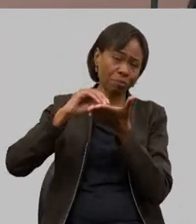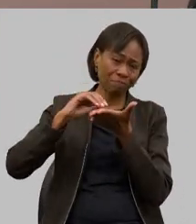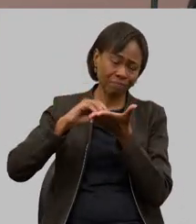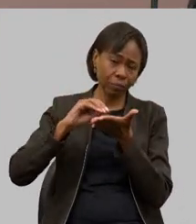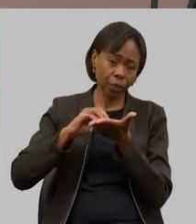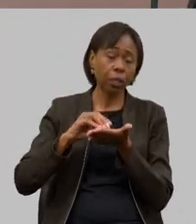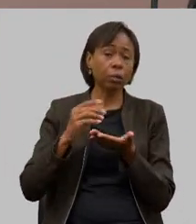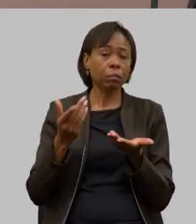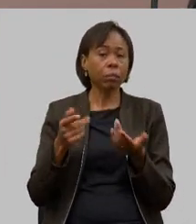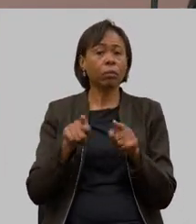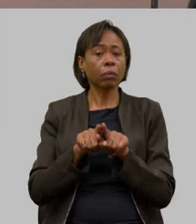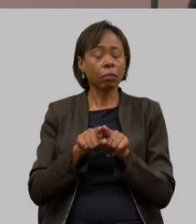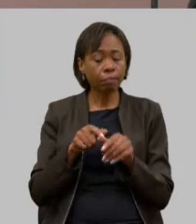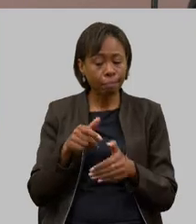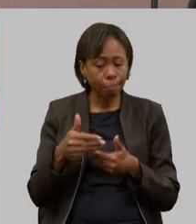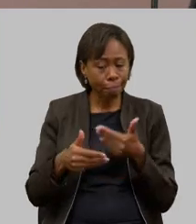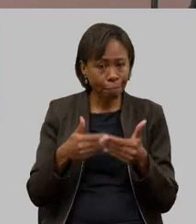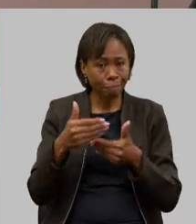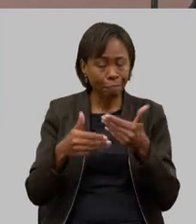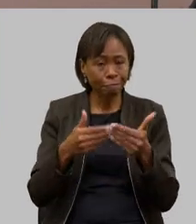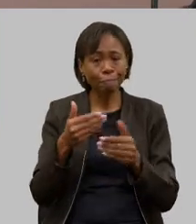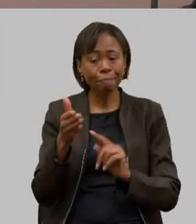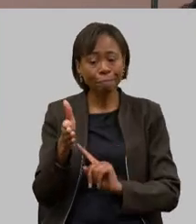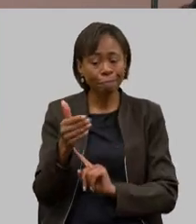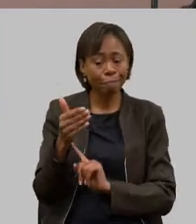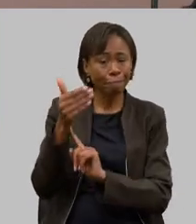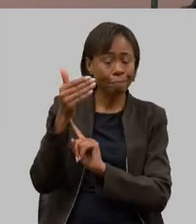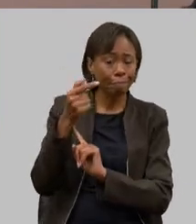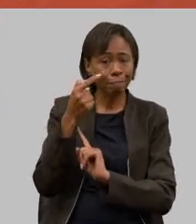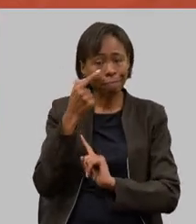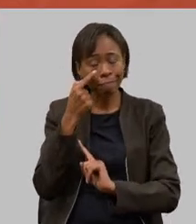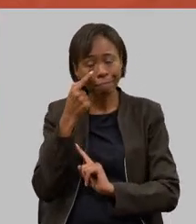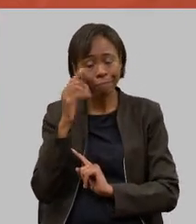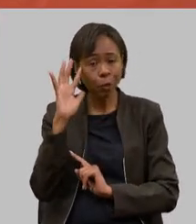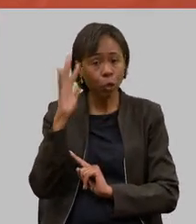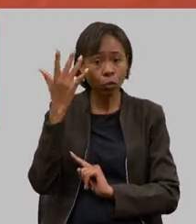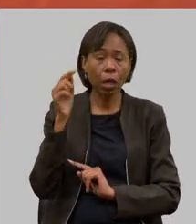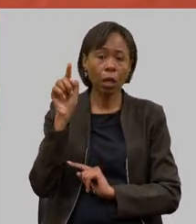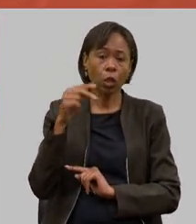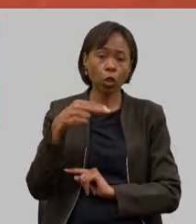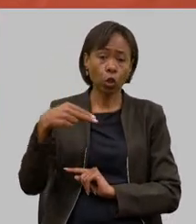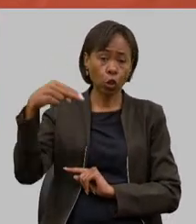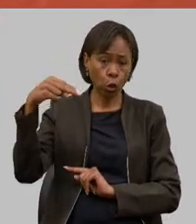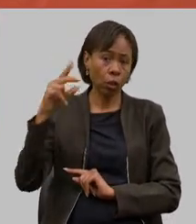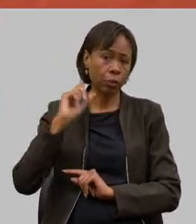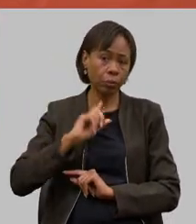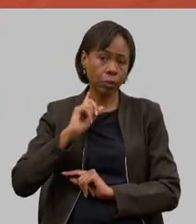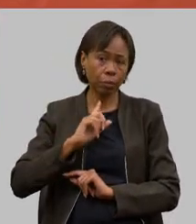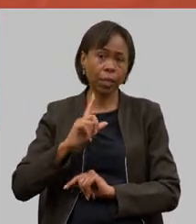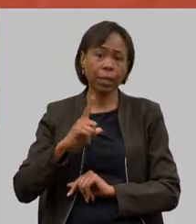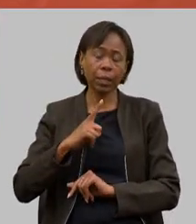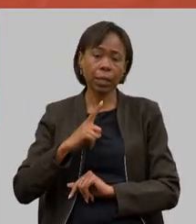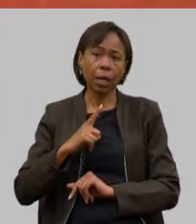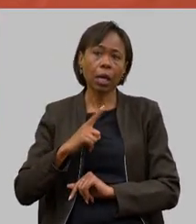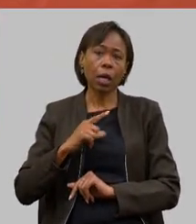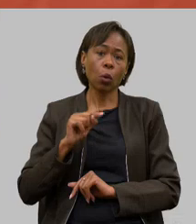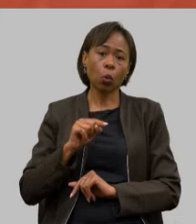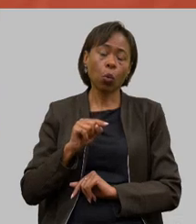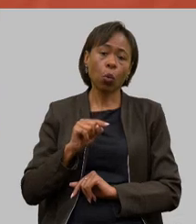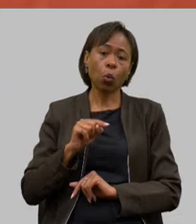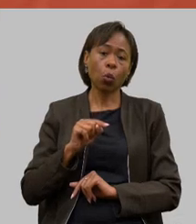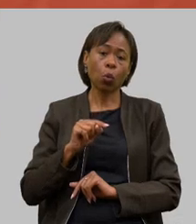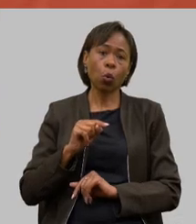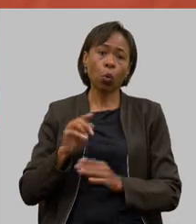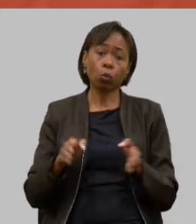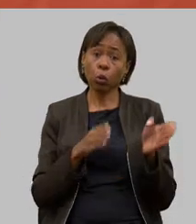tecnologias para poder tentar sanar isso por exemplo no norte de Minas nós temos uma palma forrageira desenvolvida pela Epamig que produz 80